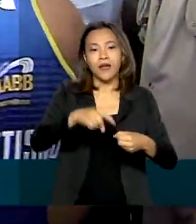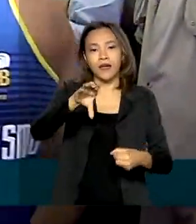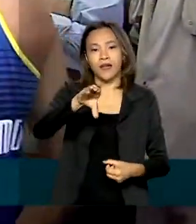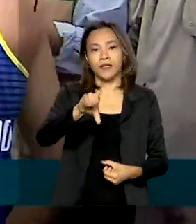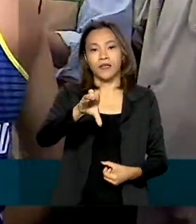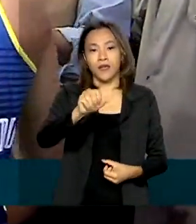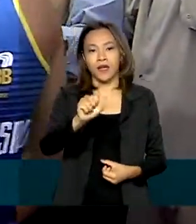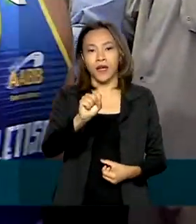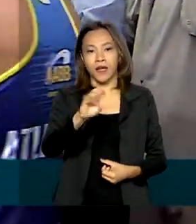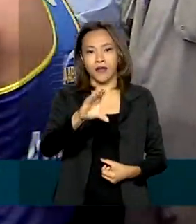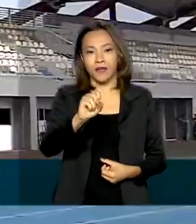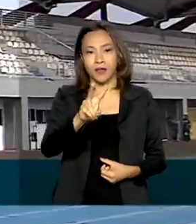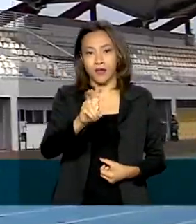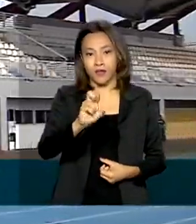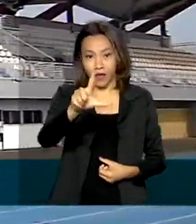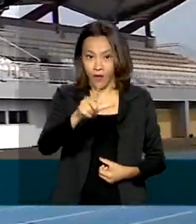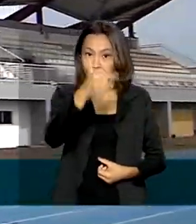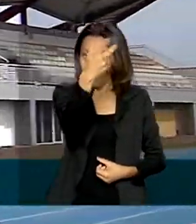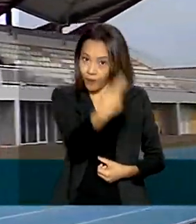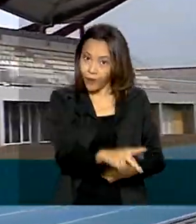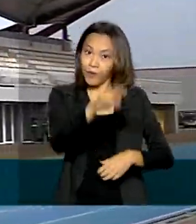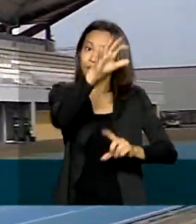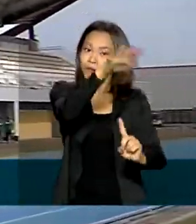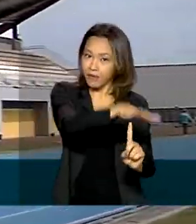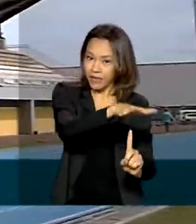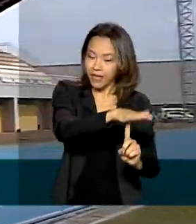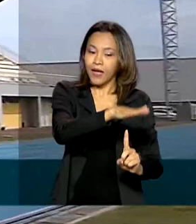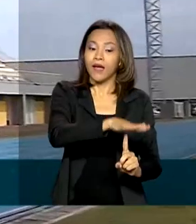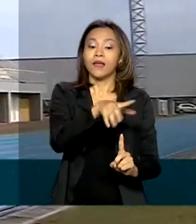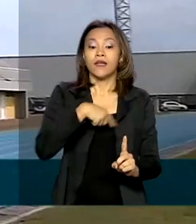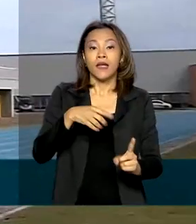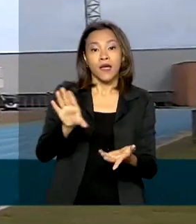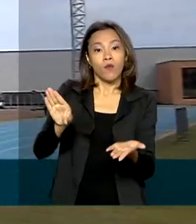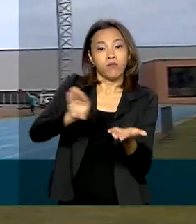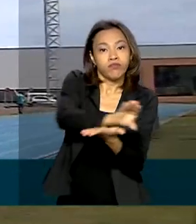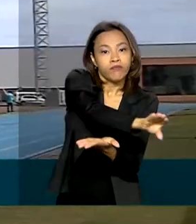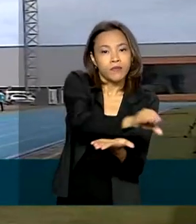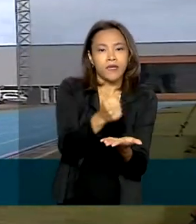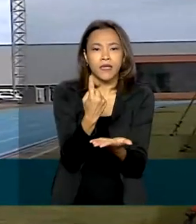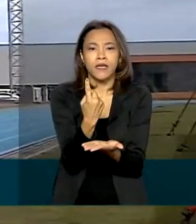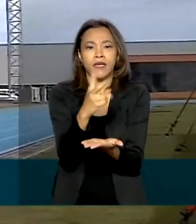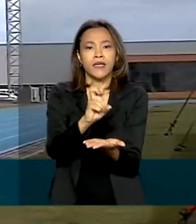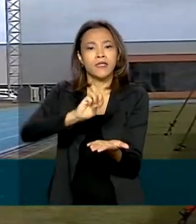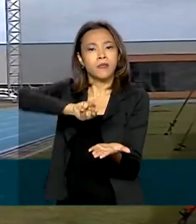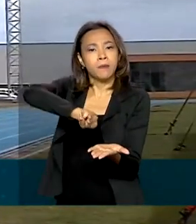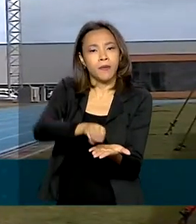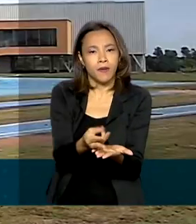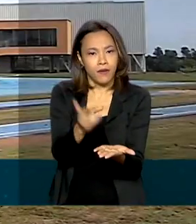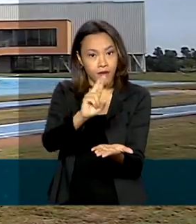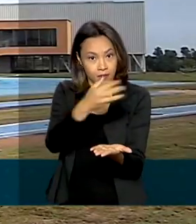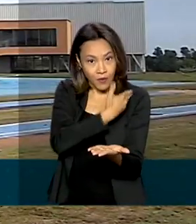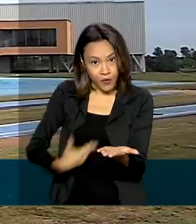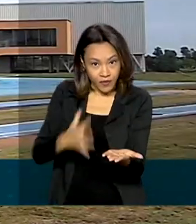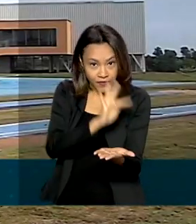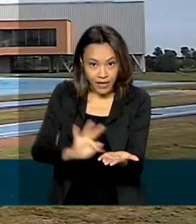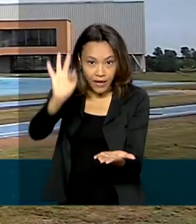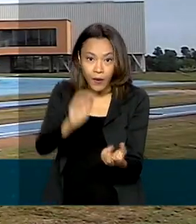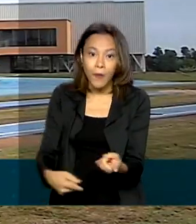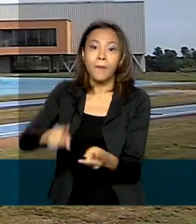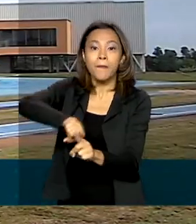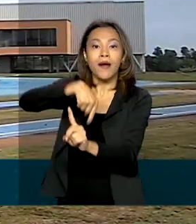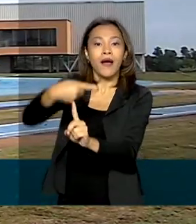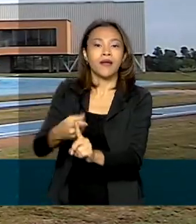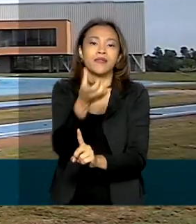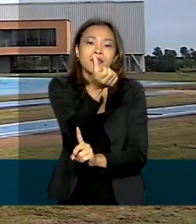do Paraná. O centro recebeu investimento de 15 milhões de reais do governo federal e 6 milhões